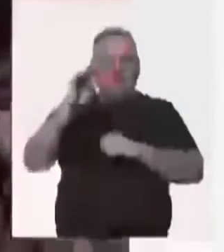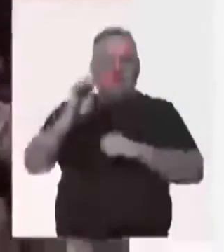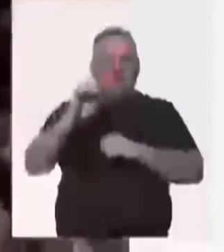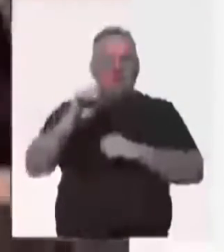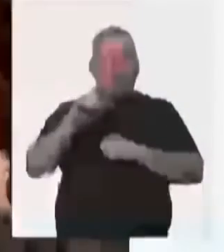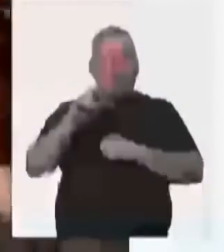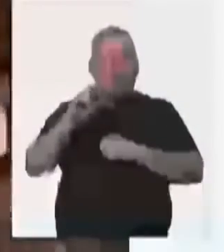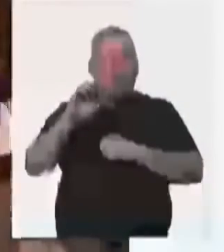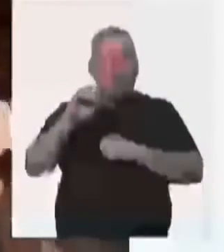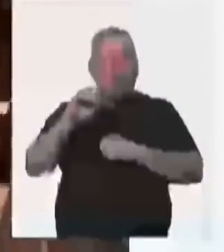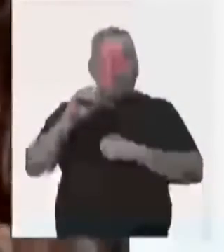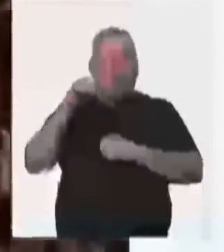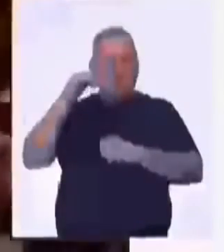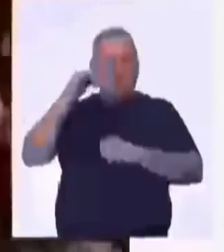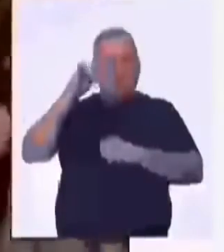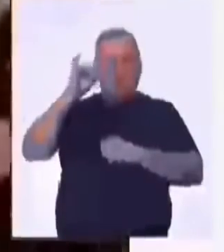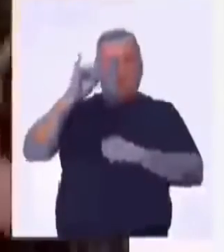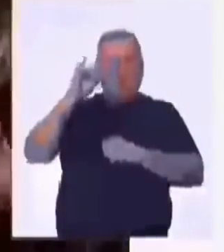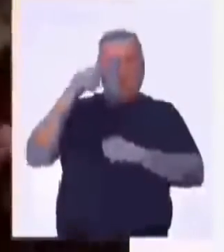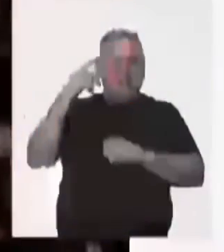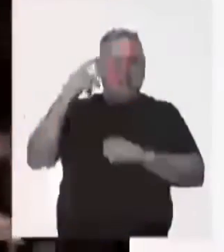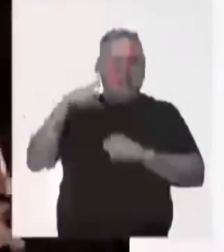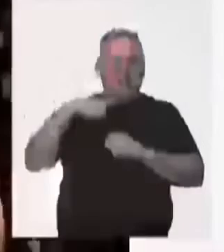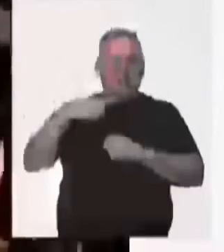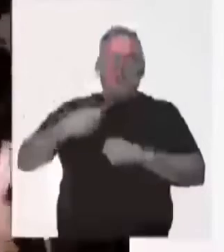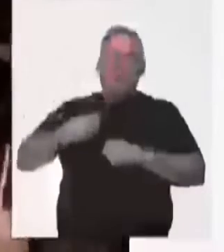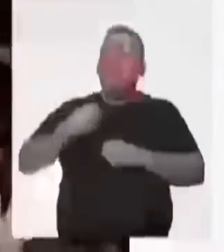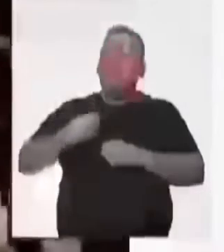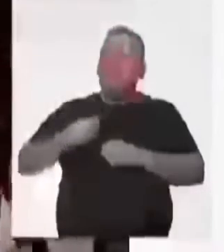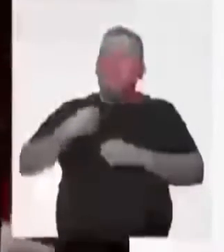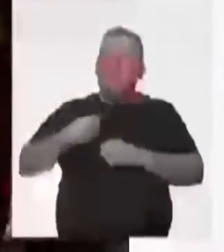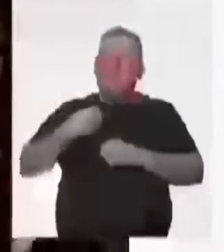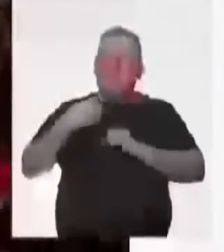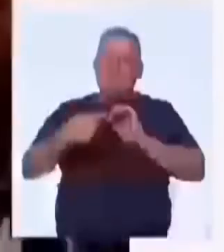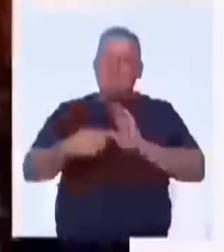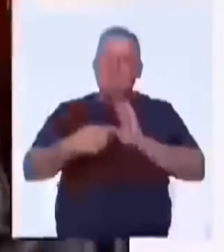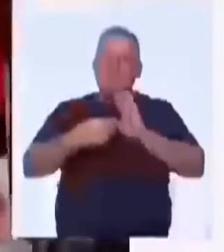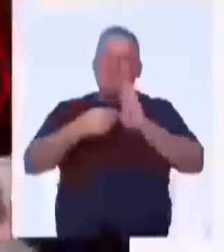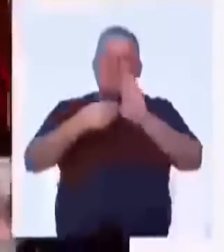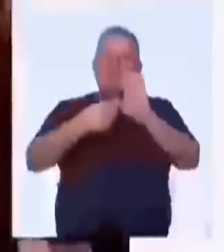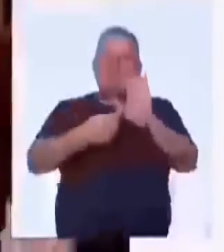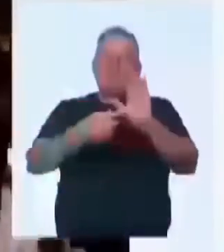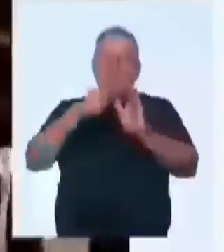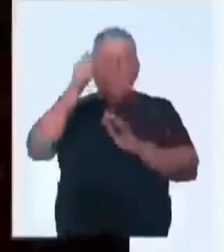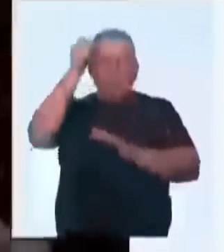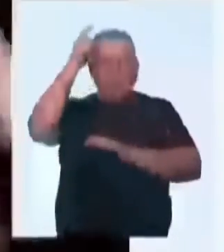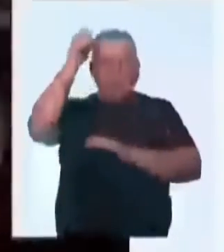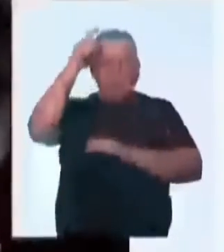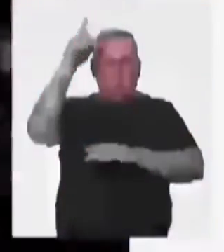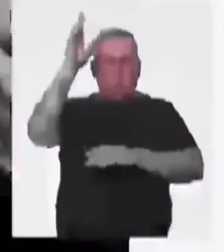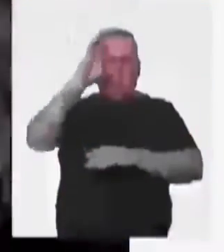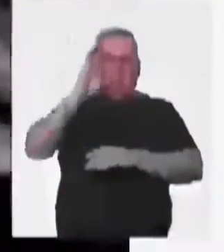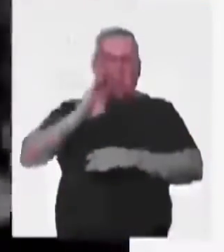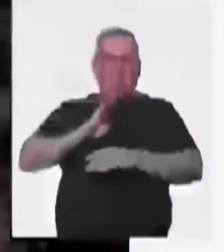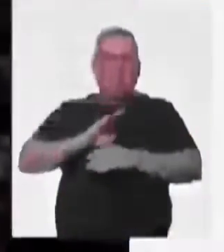então, o boi do seu Teodoro dá vida a uma manifestação do patrimônio imaterial brasileiro.